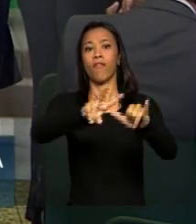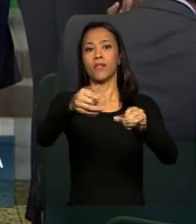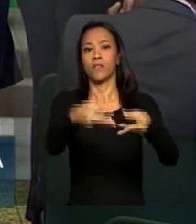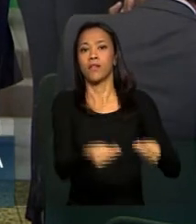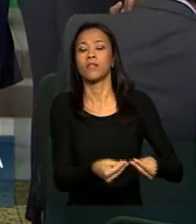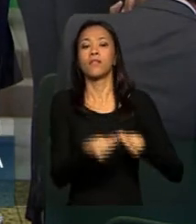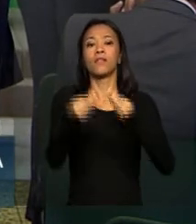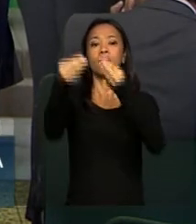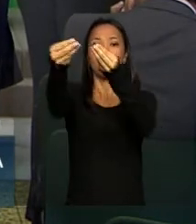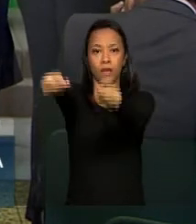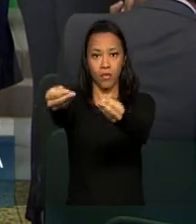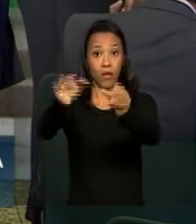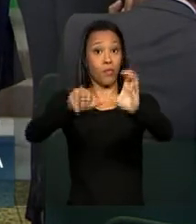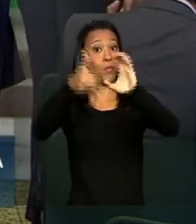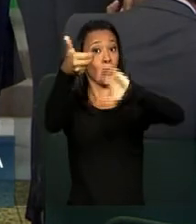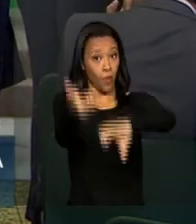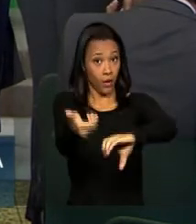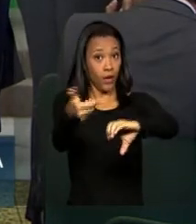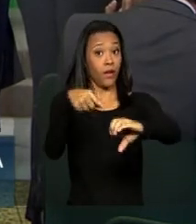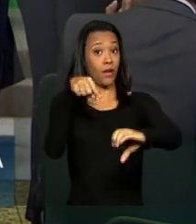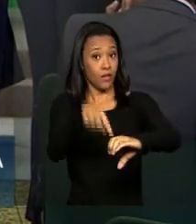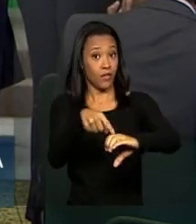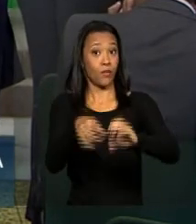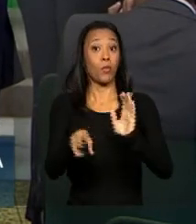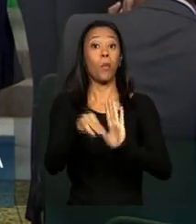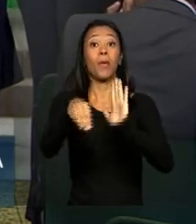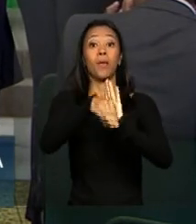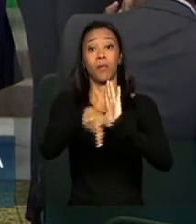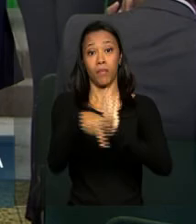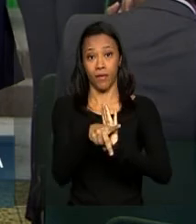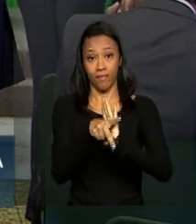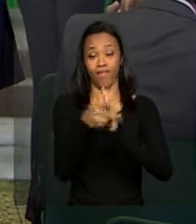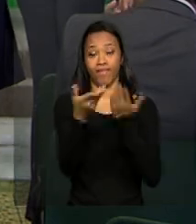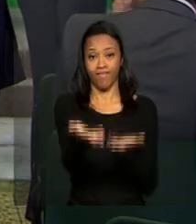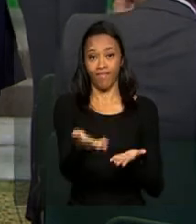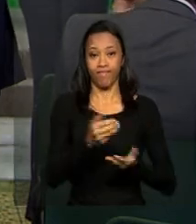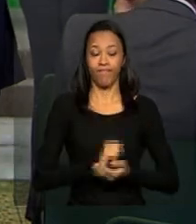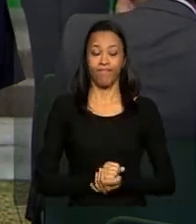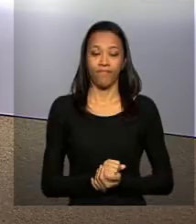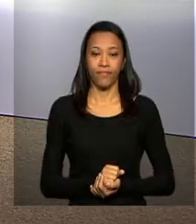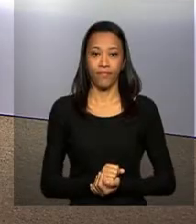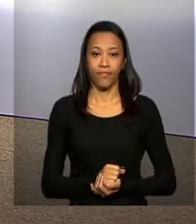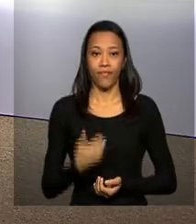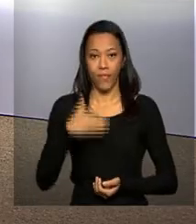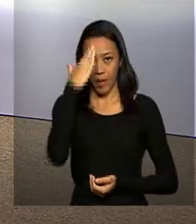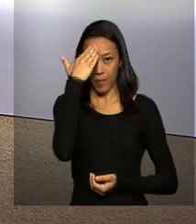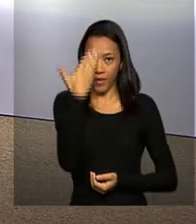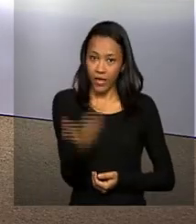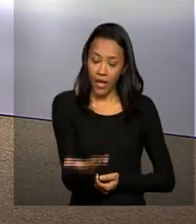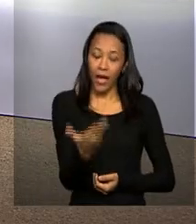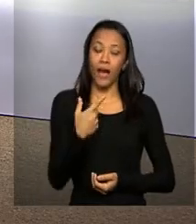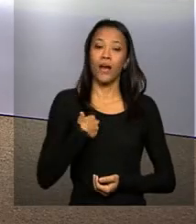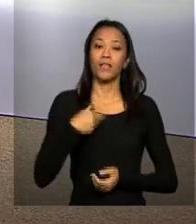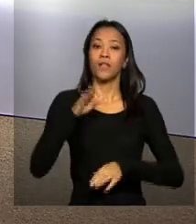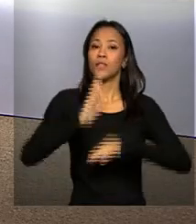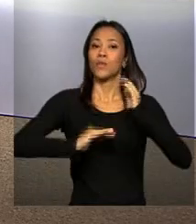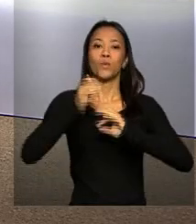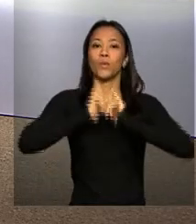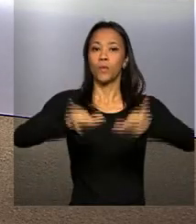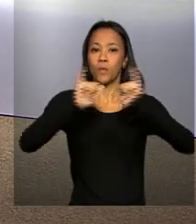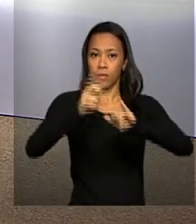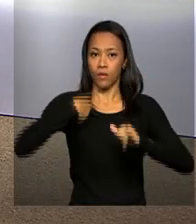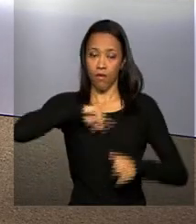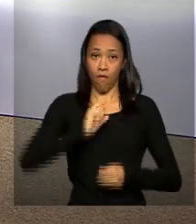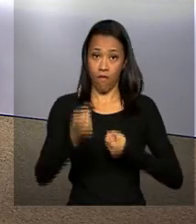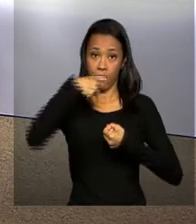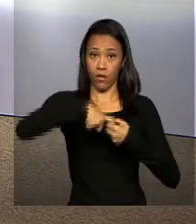encaminhada para o Congresso Nacional como medida provisória. Daniele. Obrigada, Ana Gabriela, pelas informações e nós